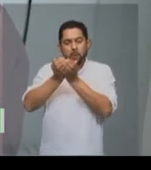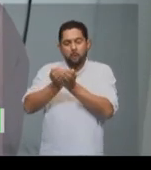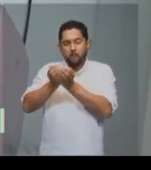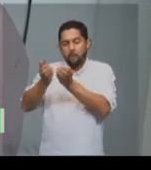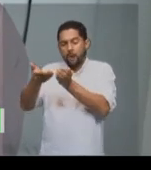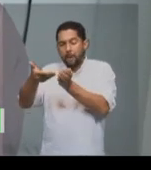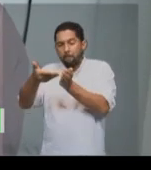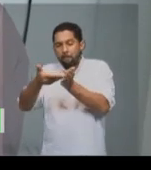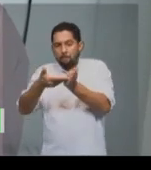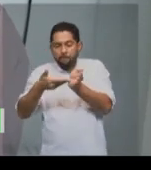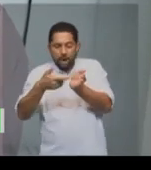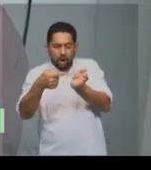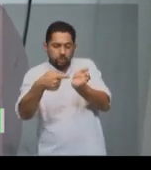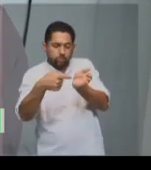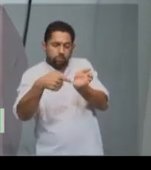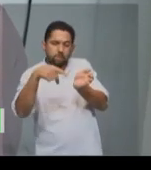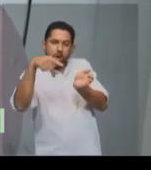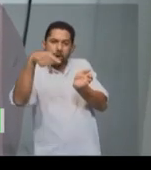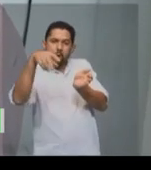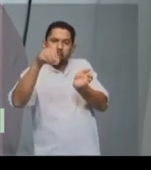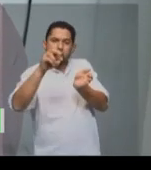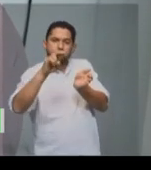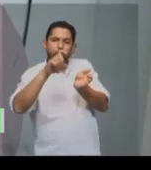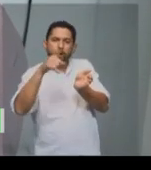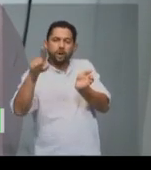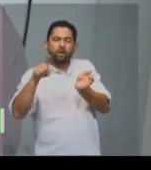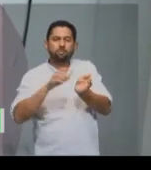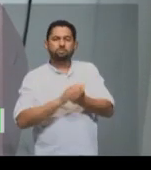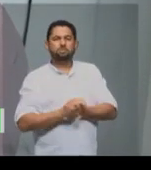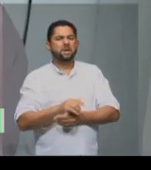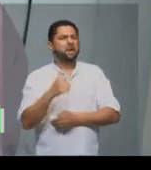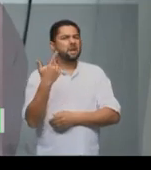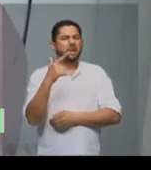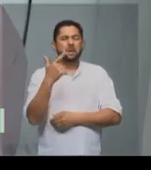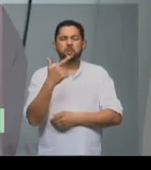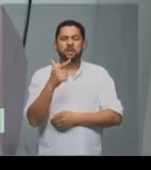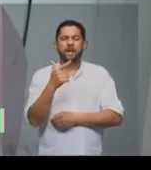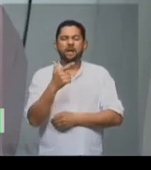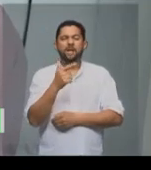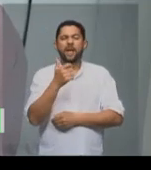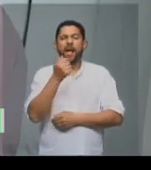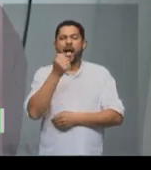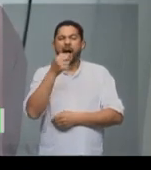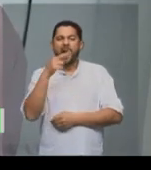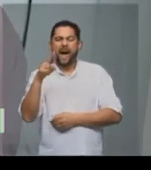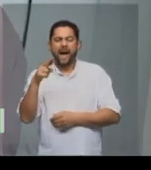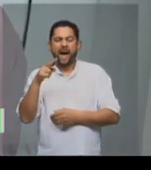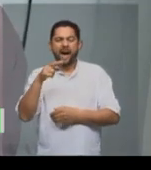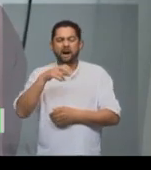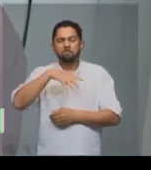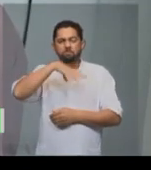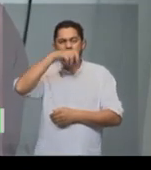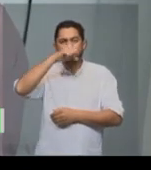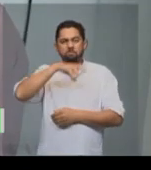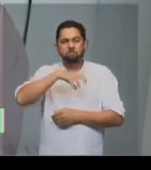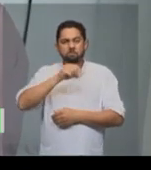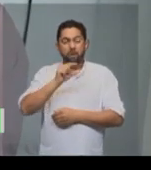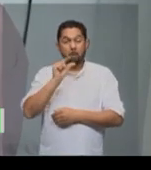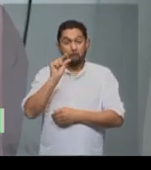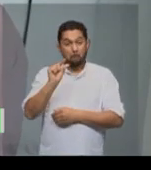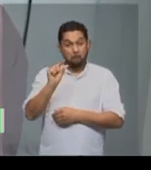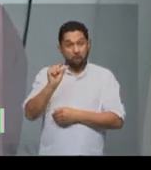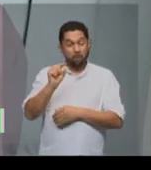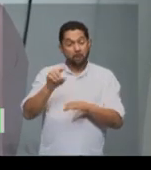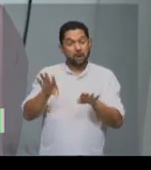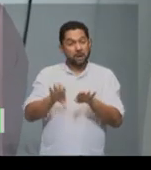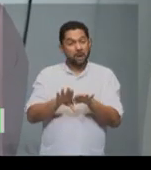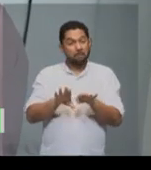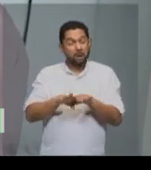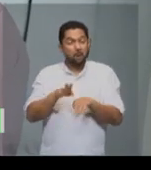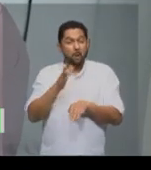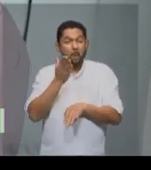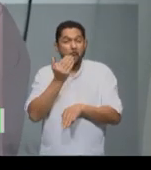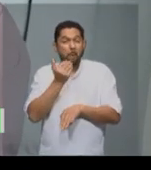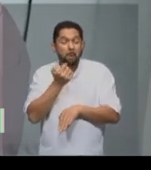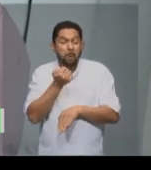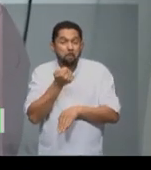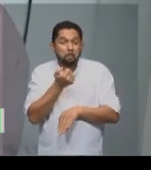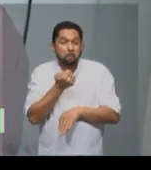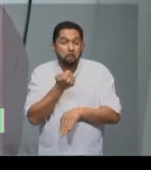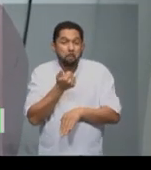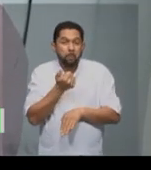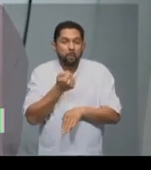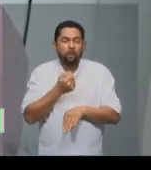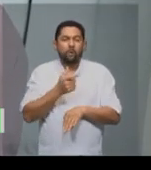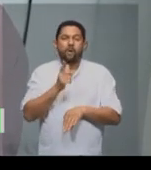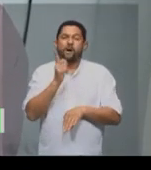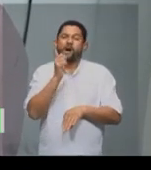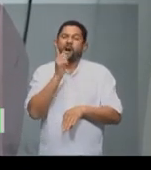um local extremamente abafado, quente, com pouca circulação de ar, com a comida escassa, com a